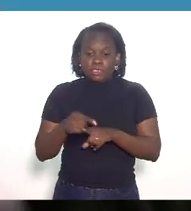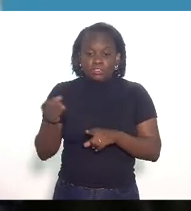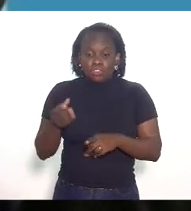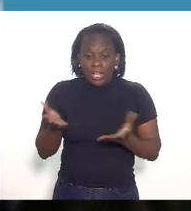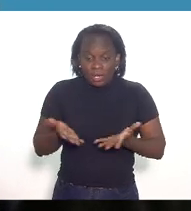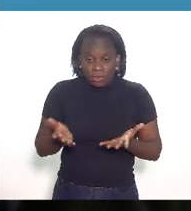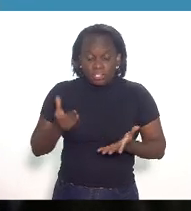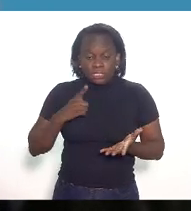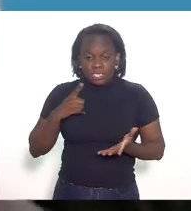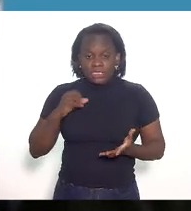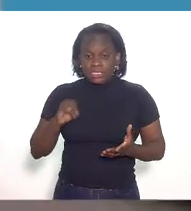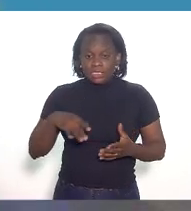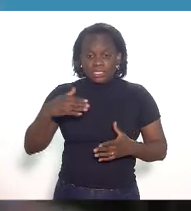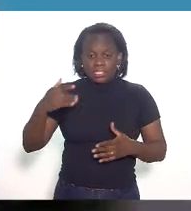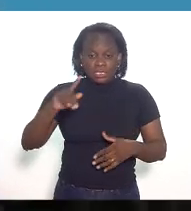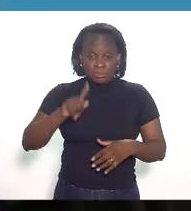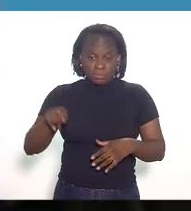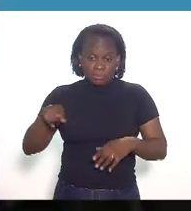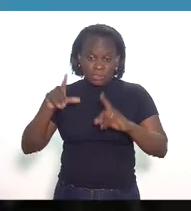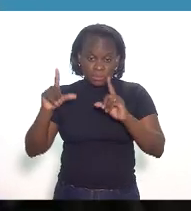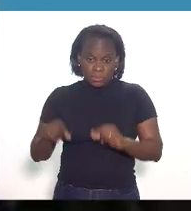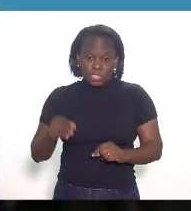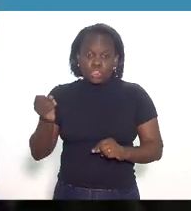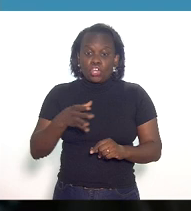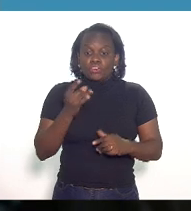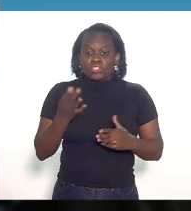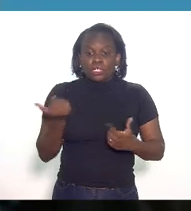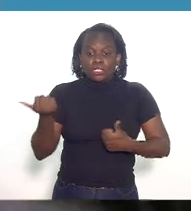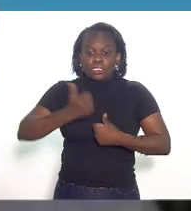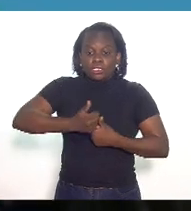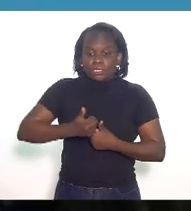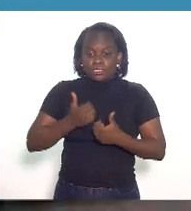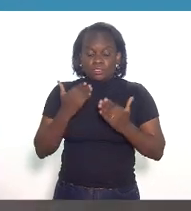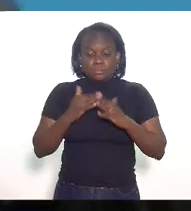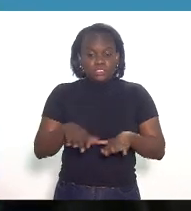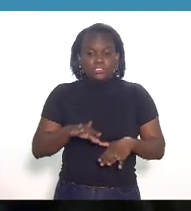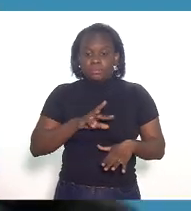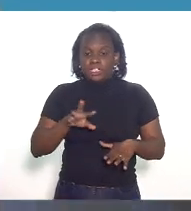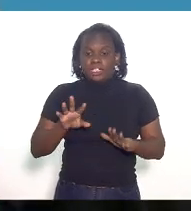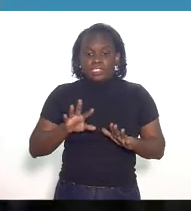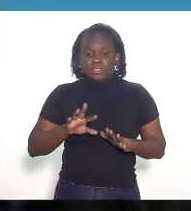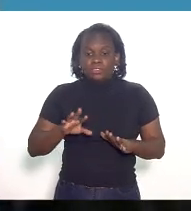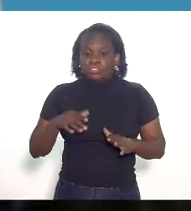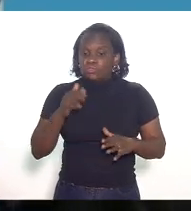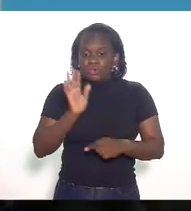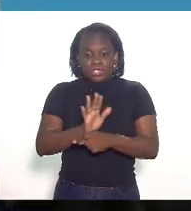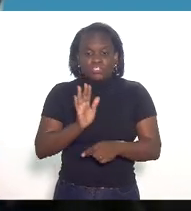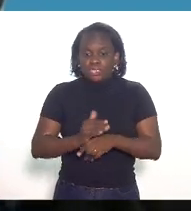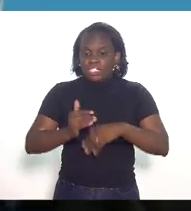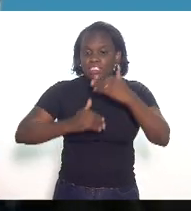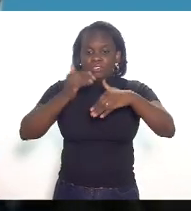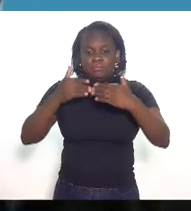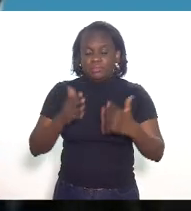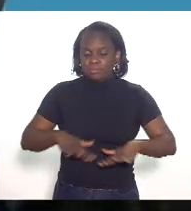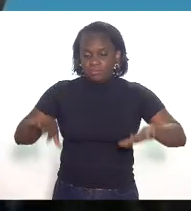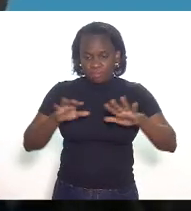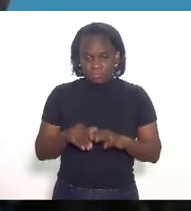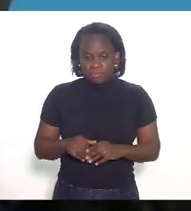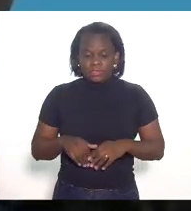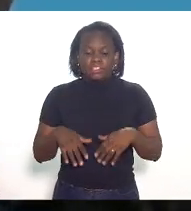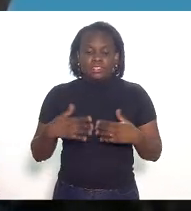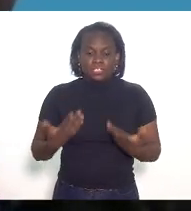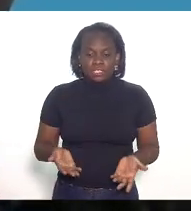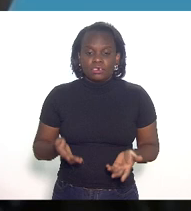que se deixar de existir a nova só vai estar repondo aquele volume e não vai estar favorecendo o crescimento do mercado então a gente